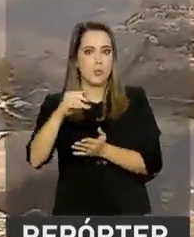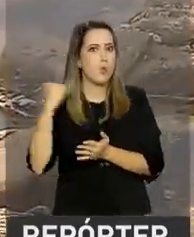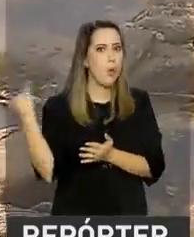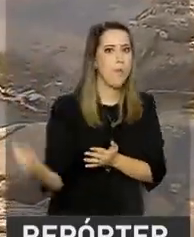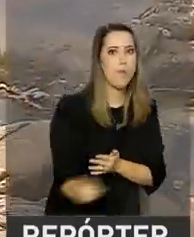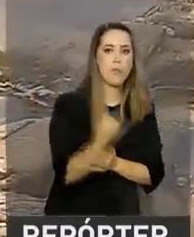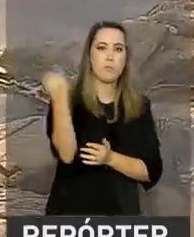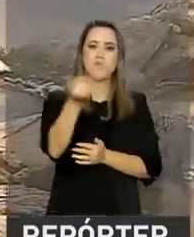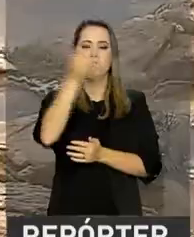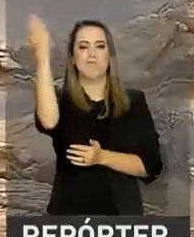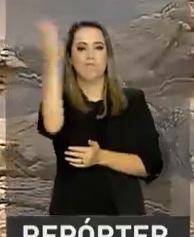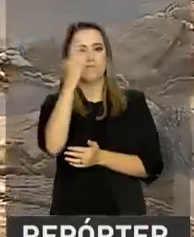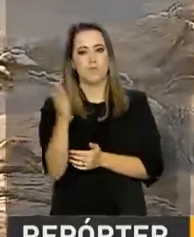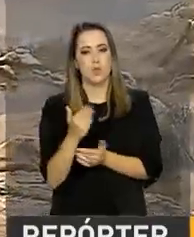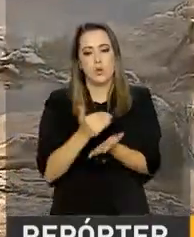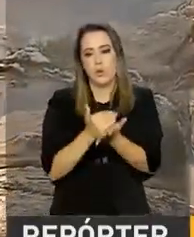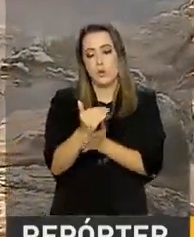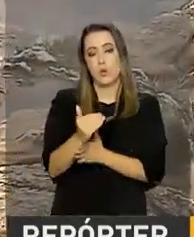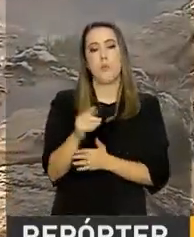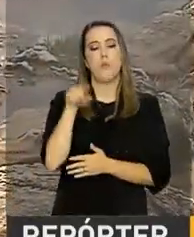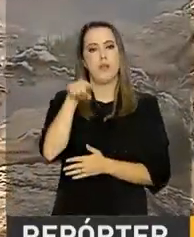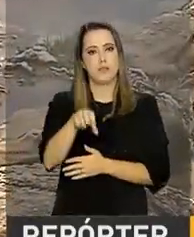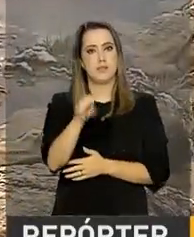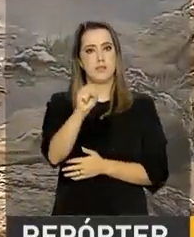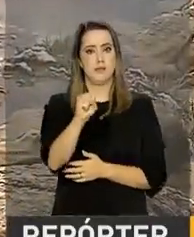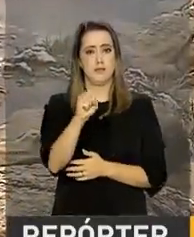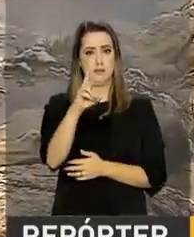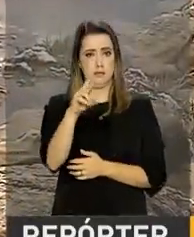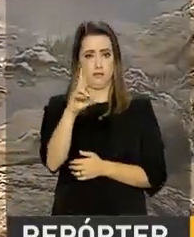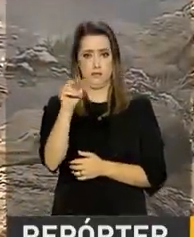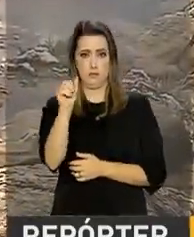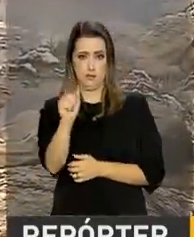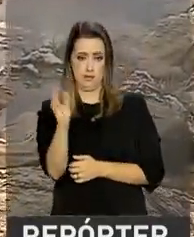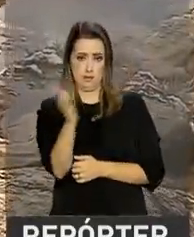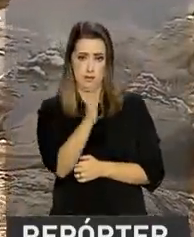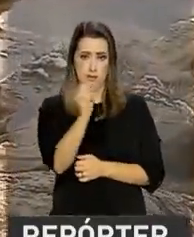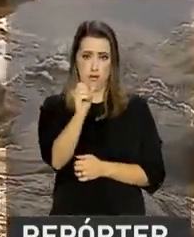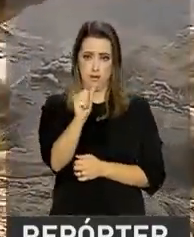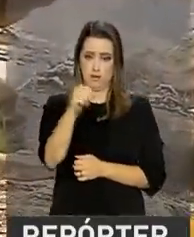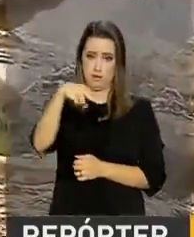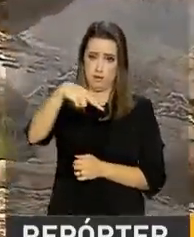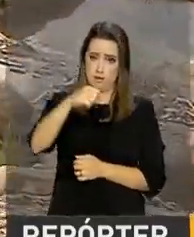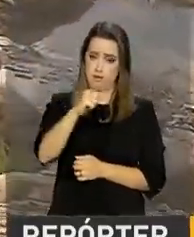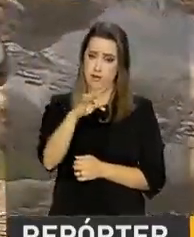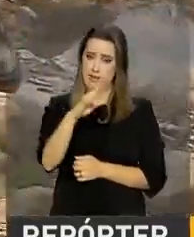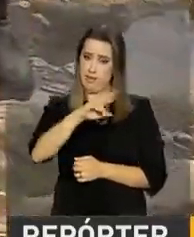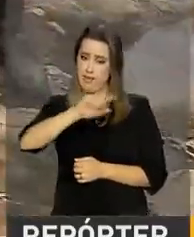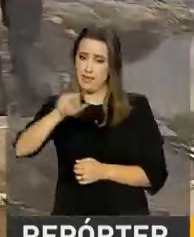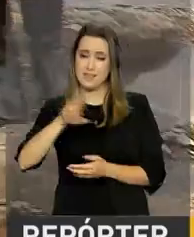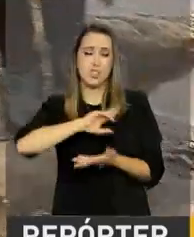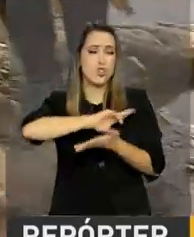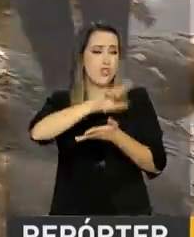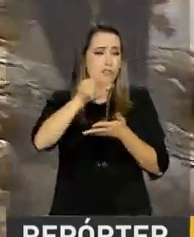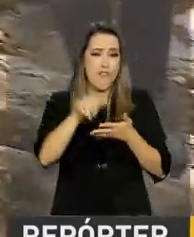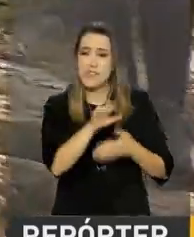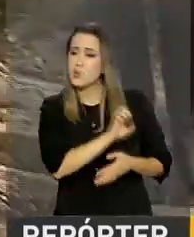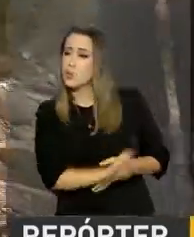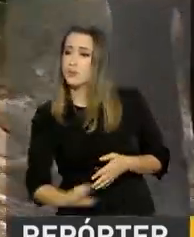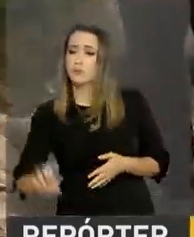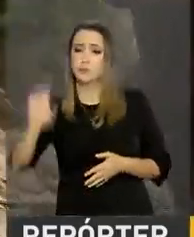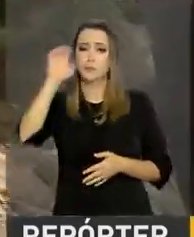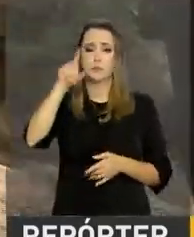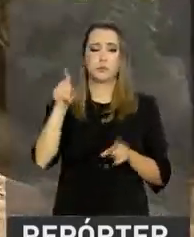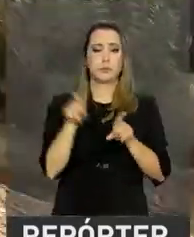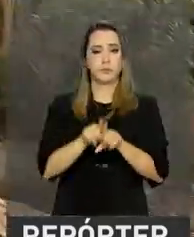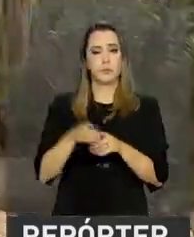país. O São Francisco nasce na Serra da Canastra, passa por Minas Gerais, pela Bahia, por Pernambuco, faz a divisa entre